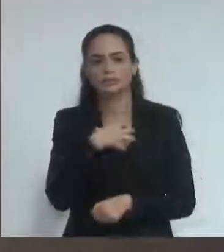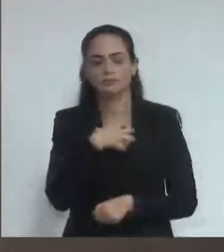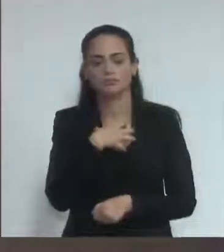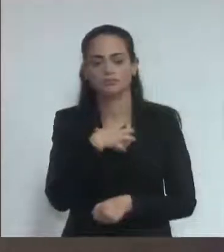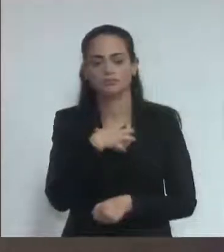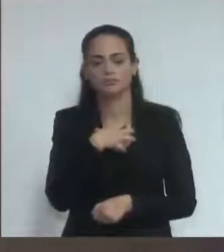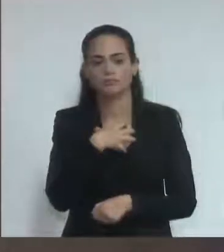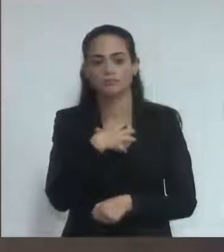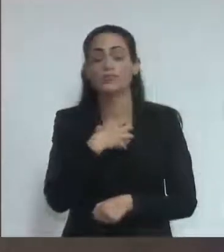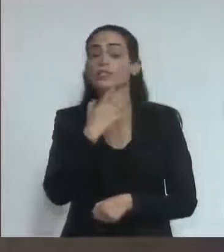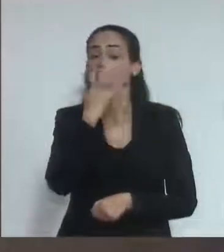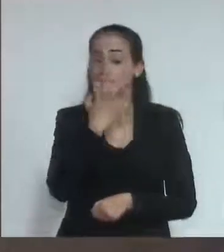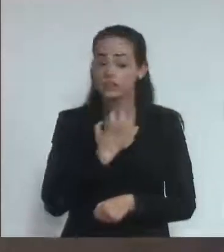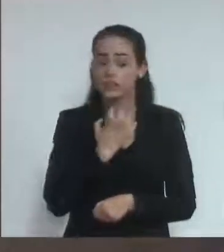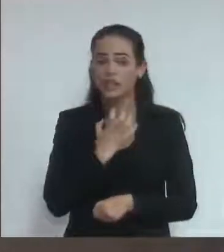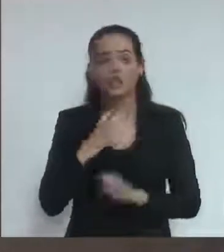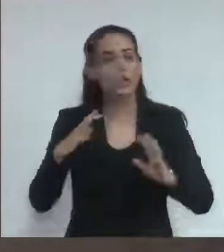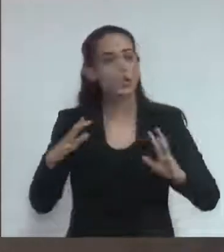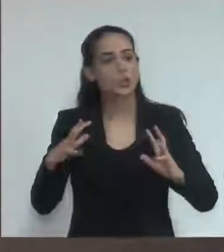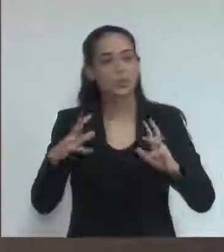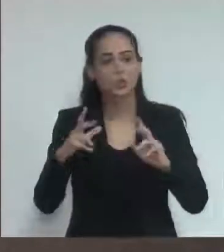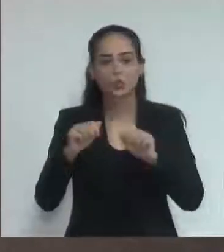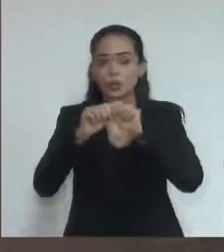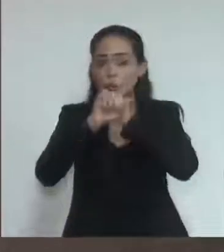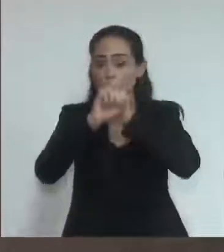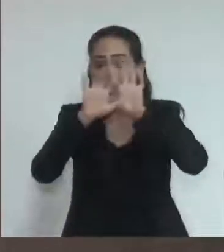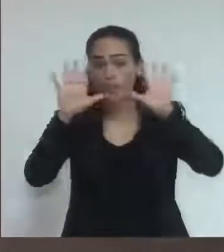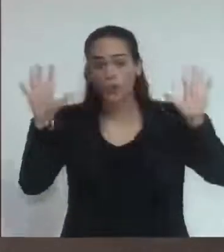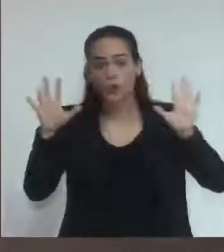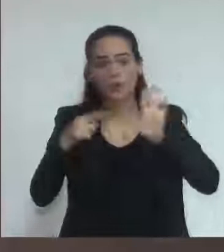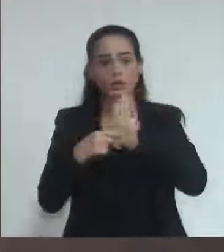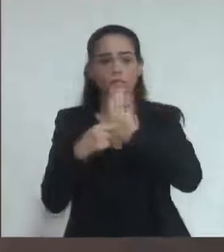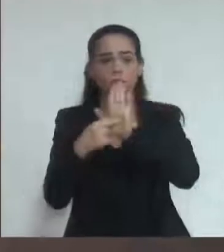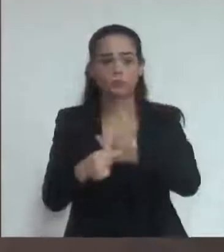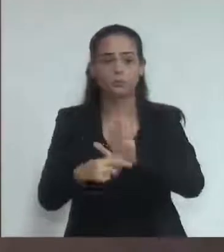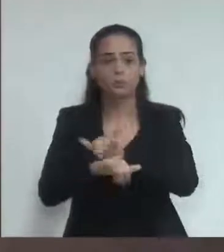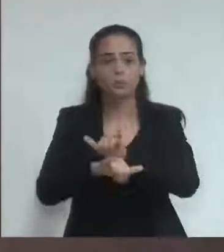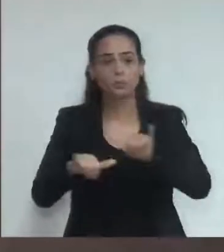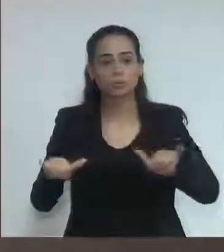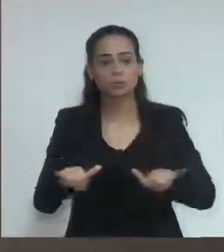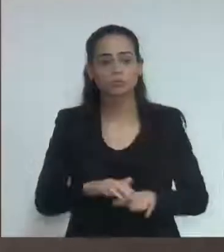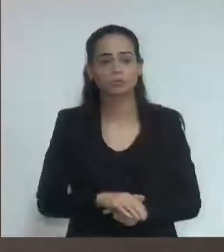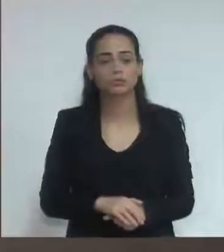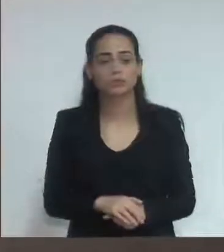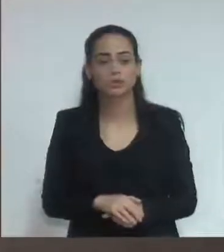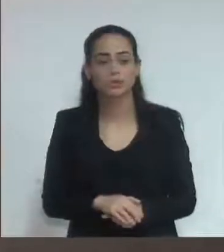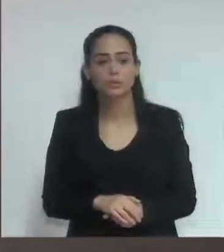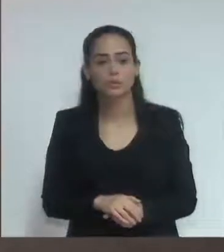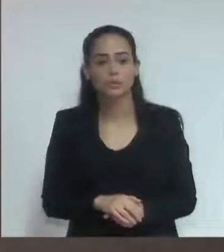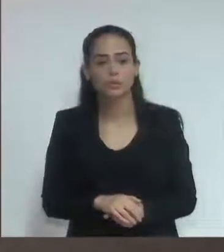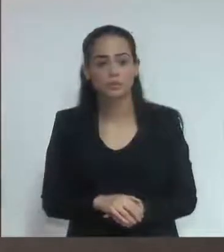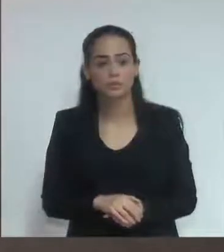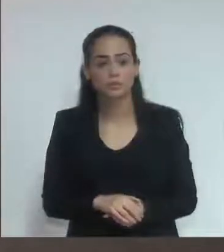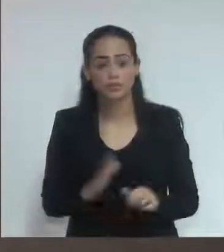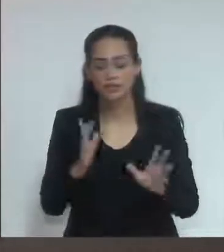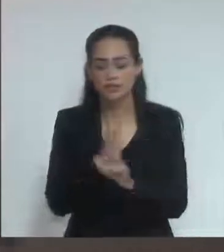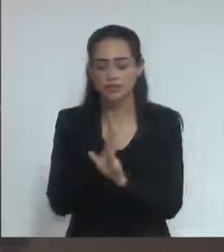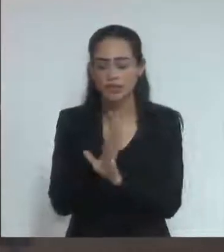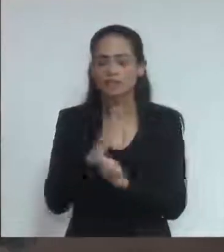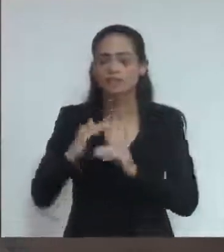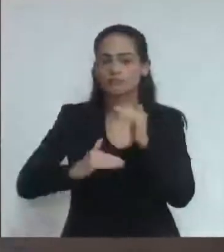sempre ter transparência naquilo que se faz para o bom andamento da nossa cidade.